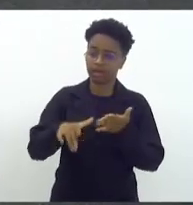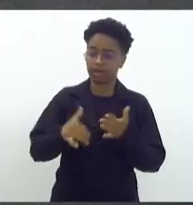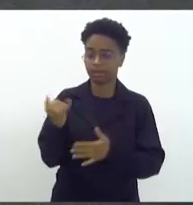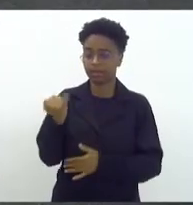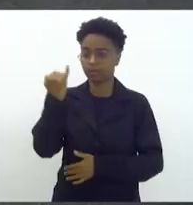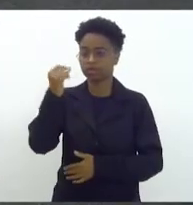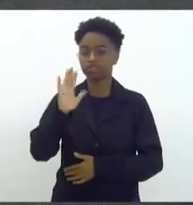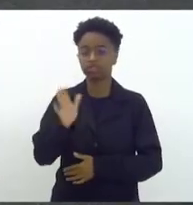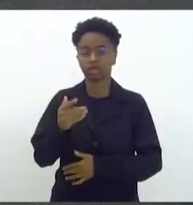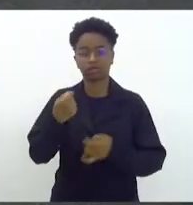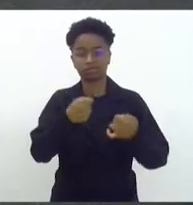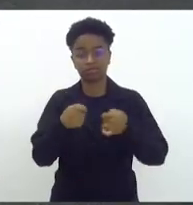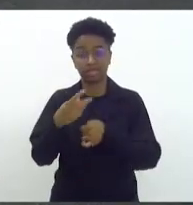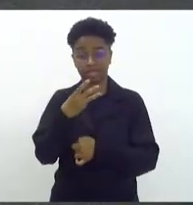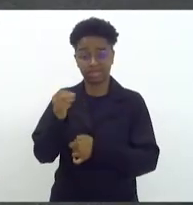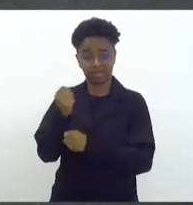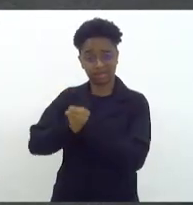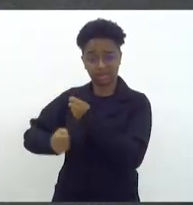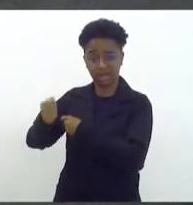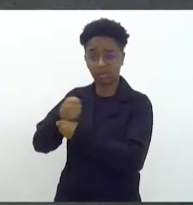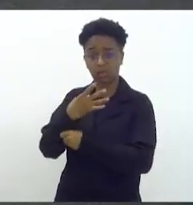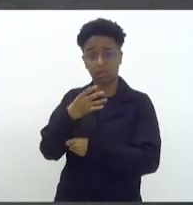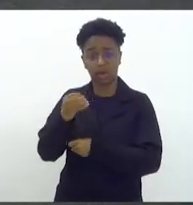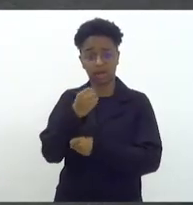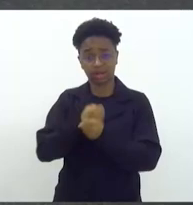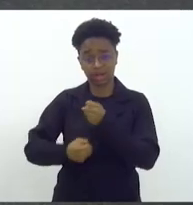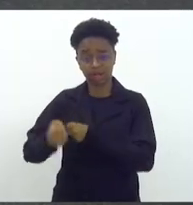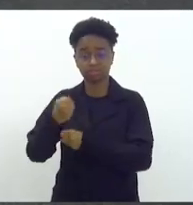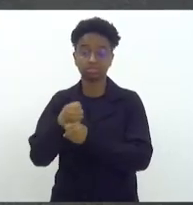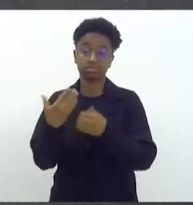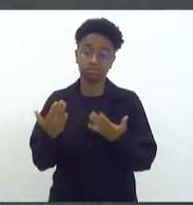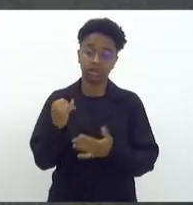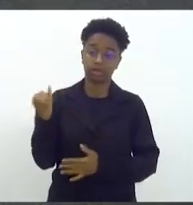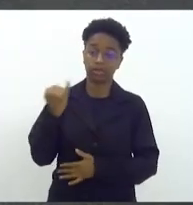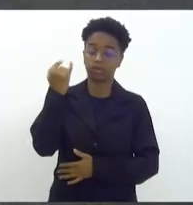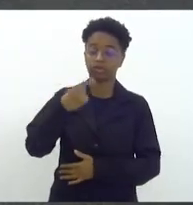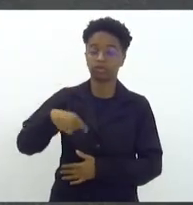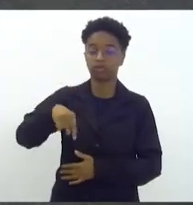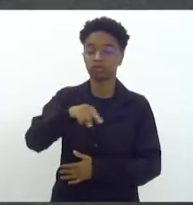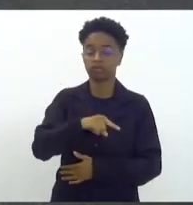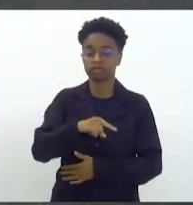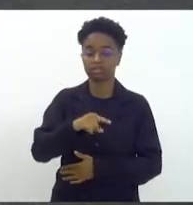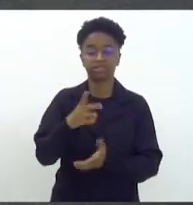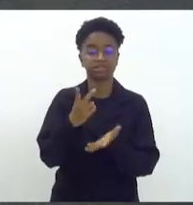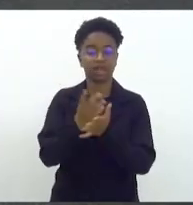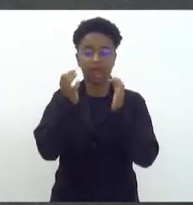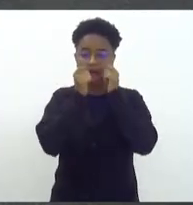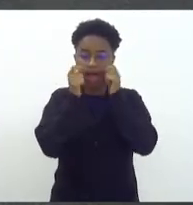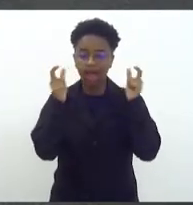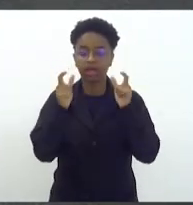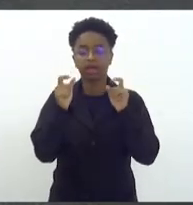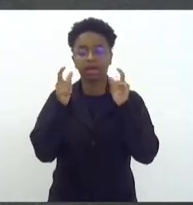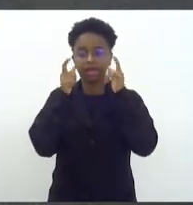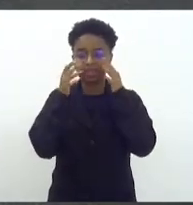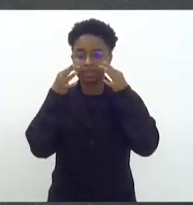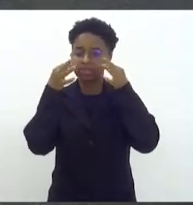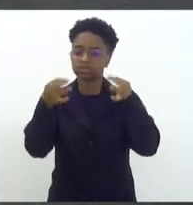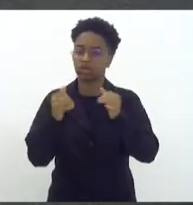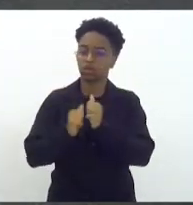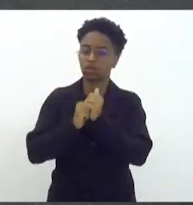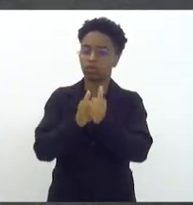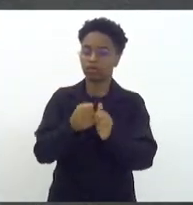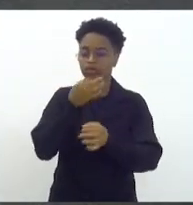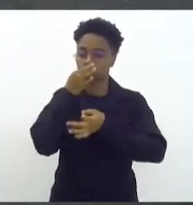demandas há 30, 40 anos atrás. É fundamental vocês ficarem de olho vivo, acompanhando, sugerindo,